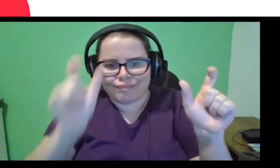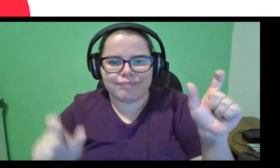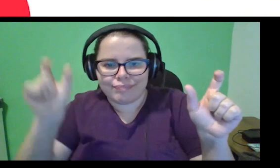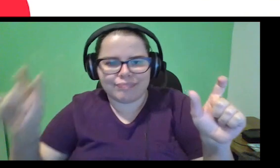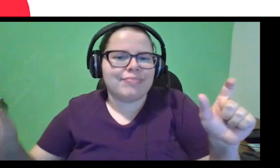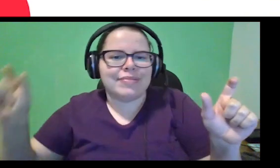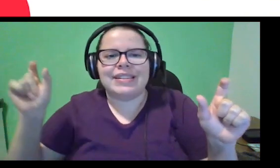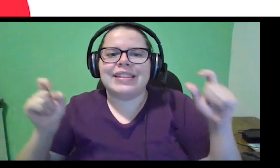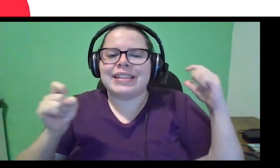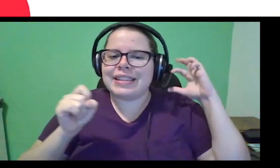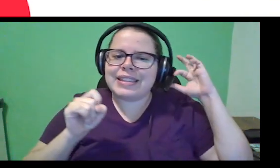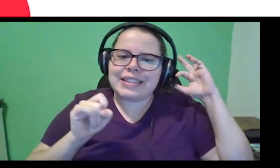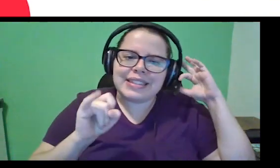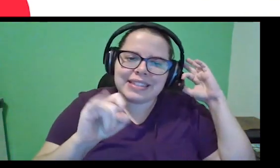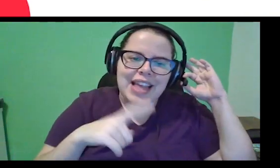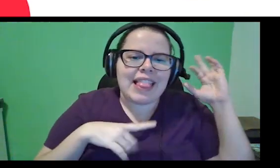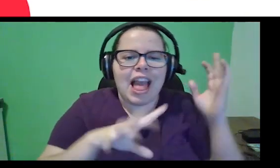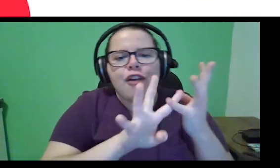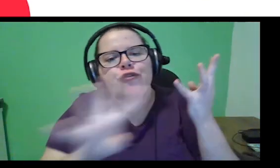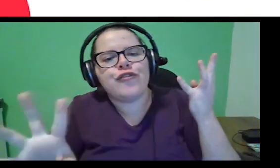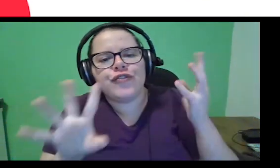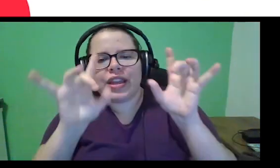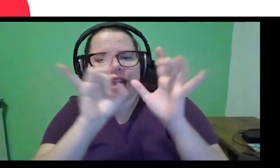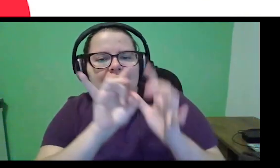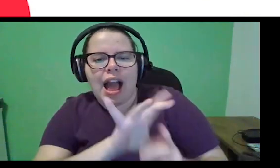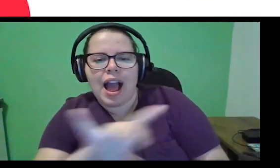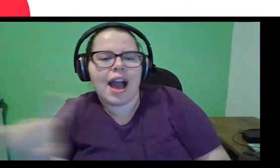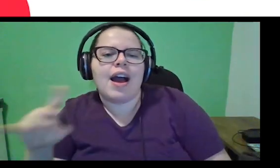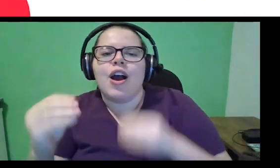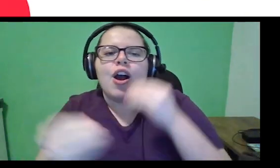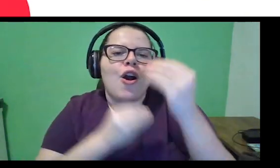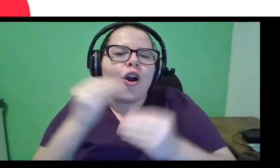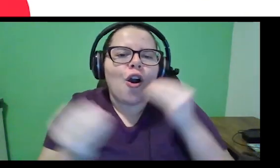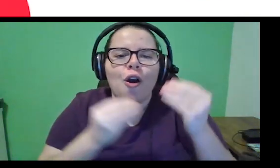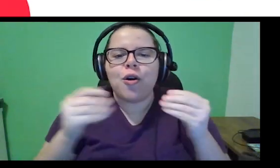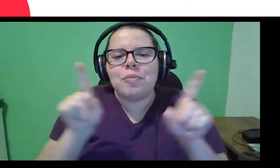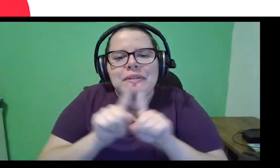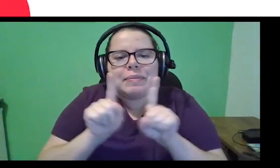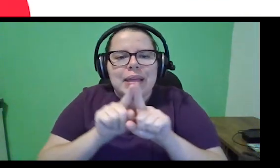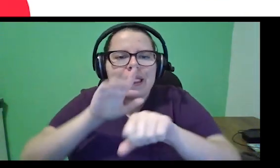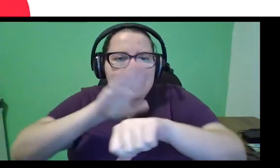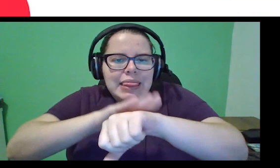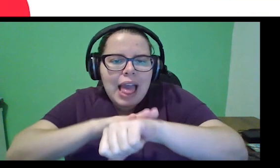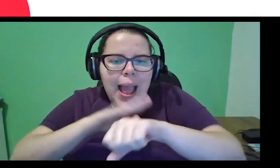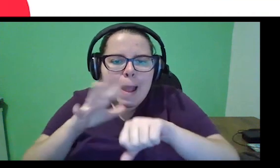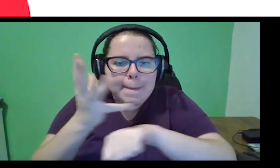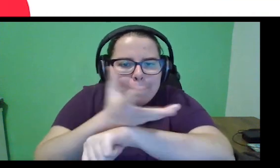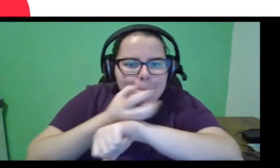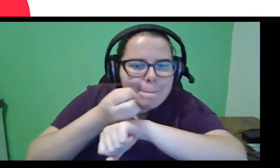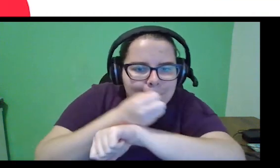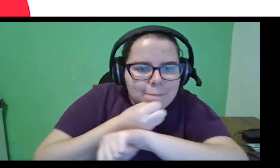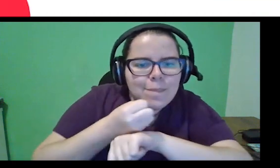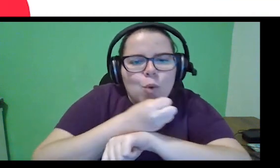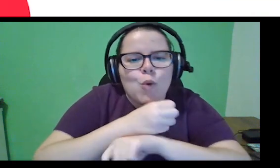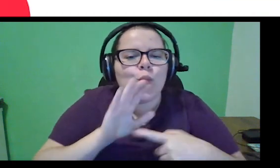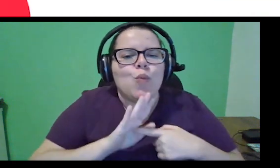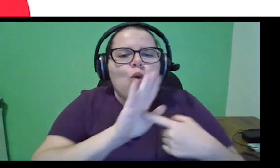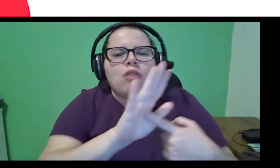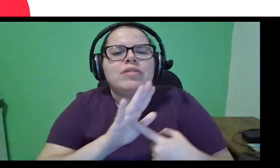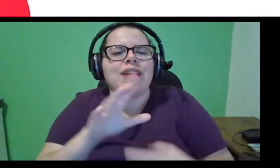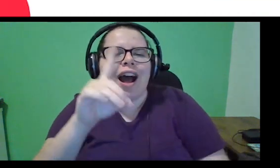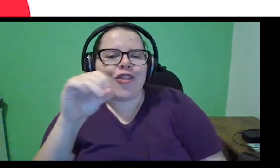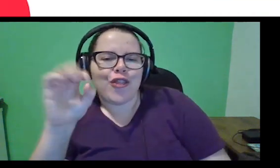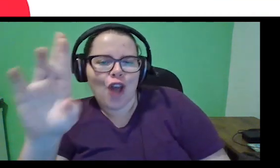detectar se eu tenho filas, as etapas, começar a medir o tempo, fazer definições de o que